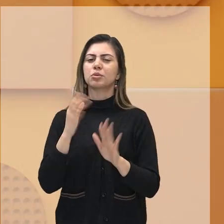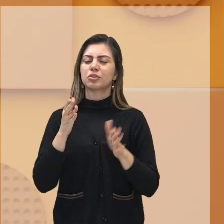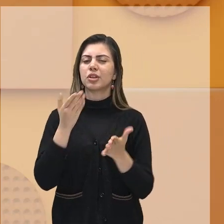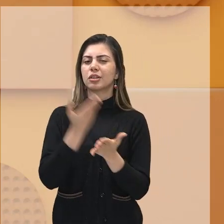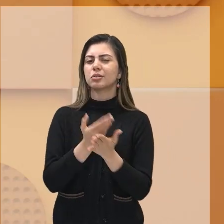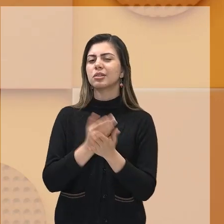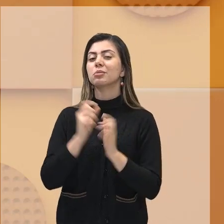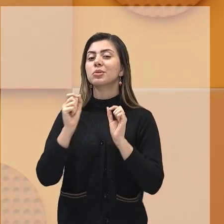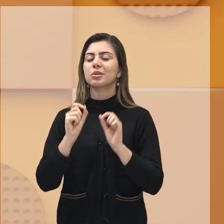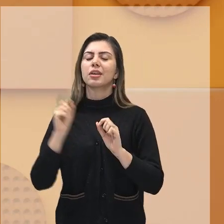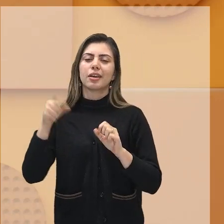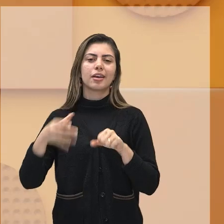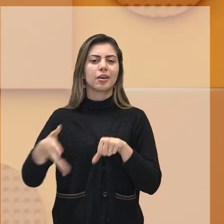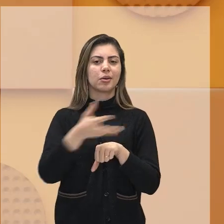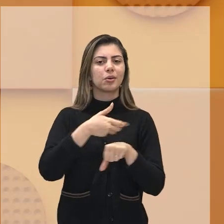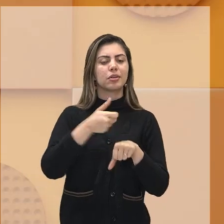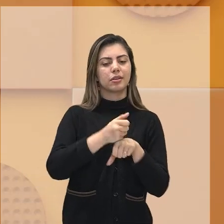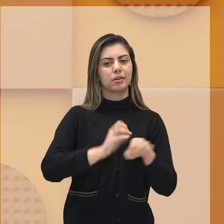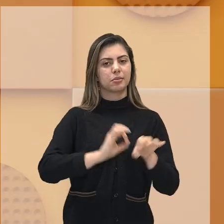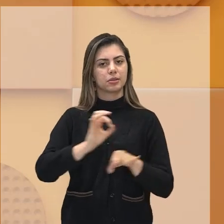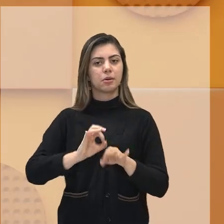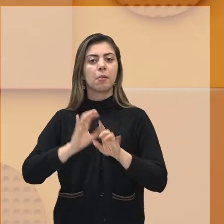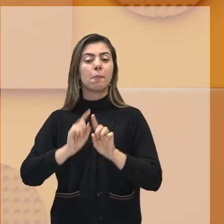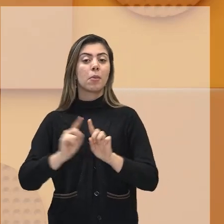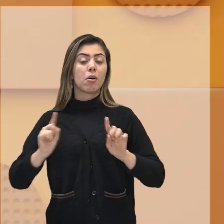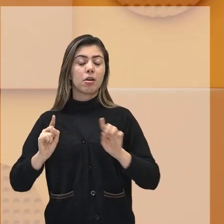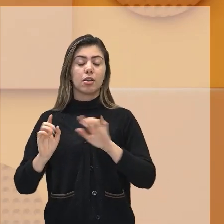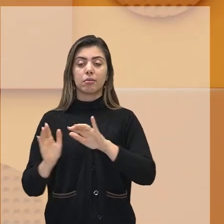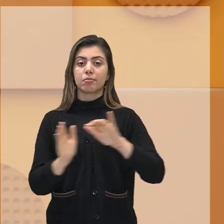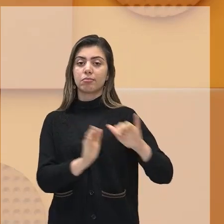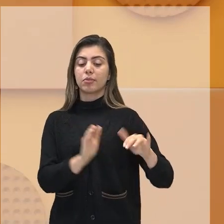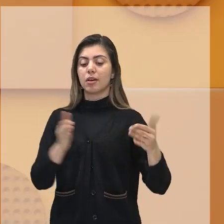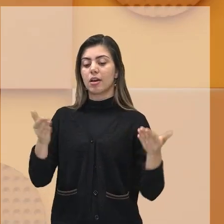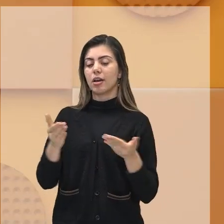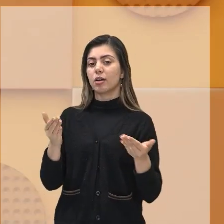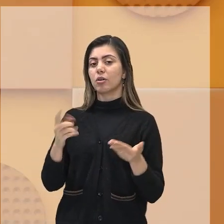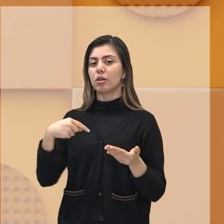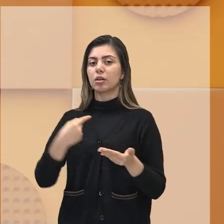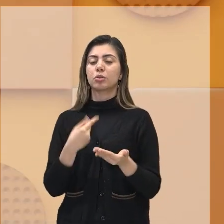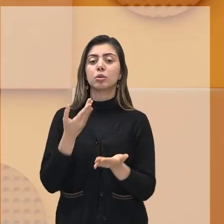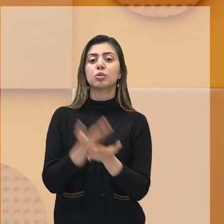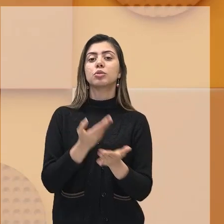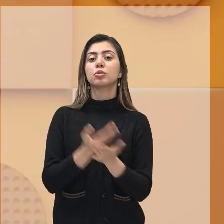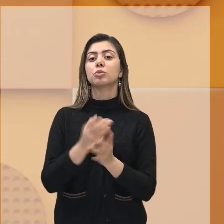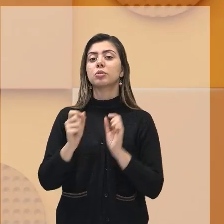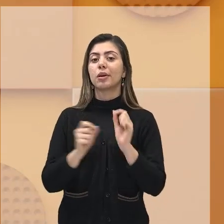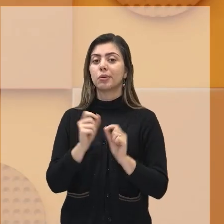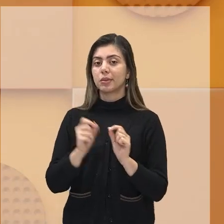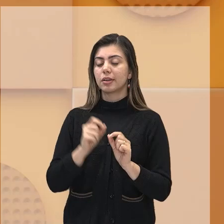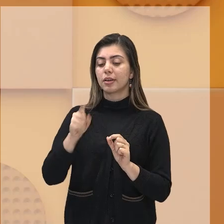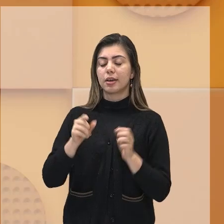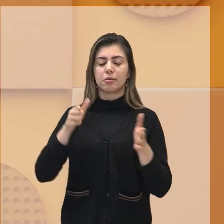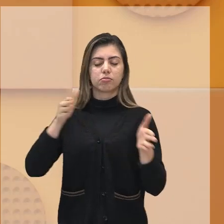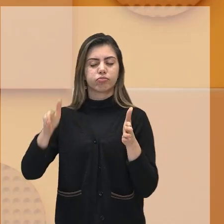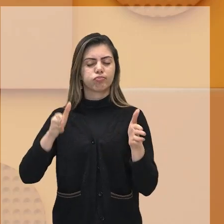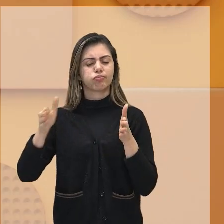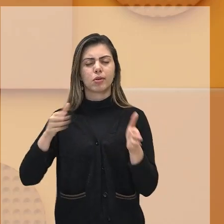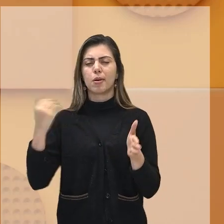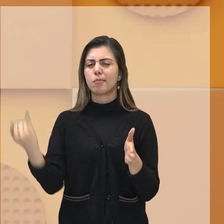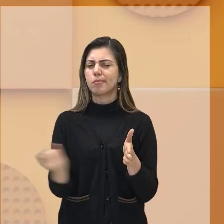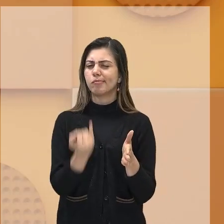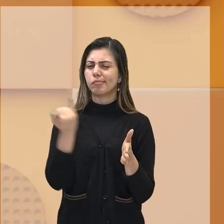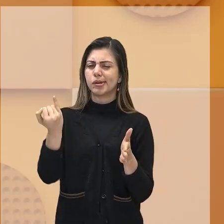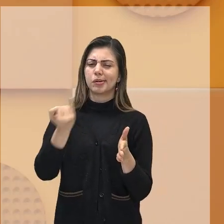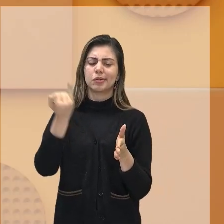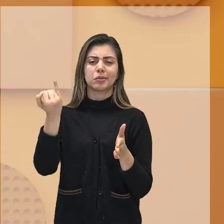mas agora iremos falar de um período importantíssimo